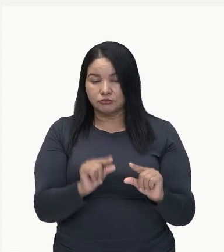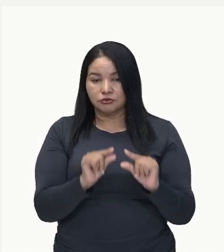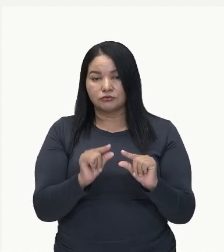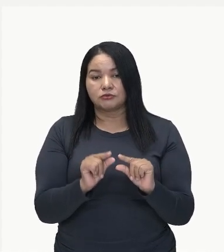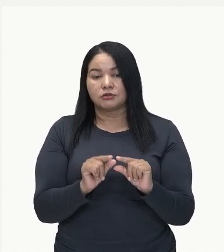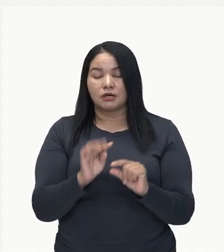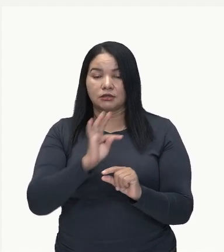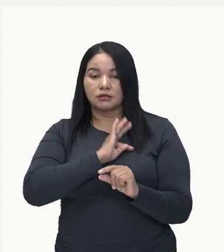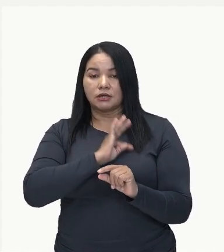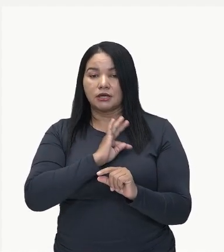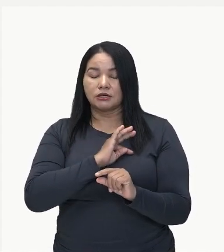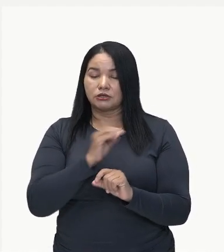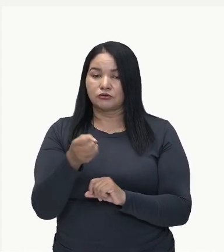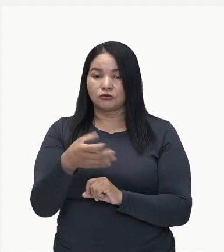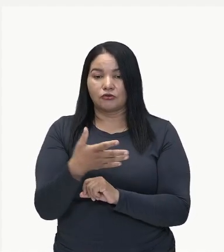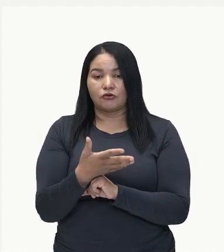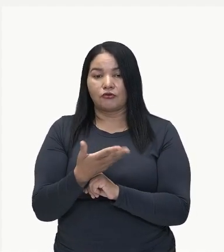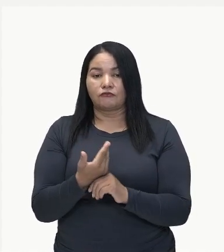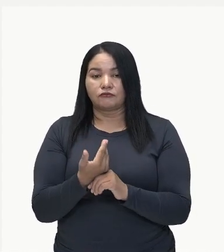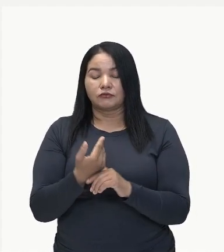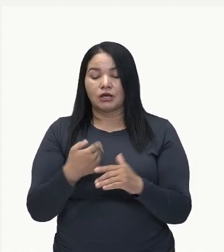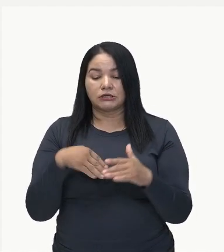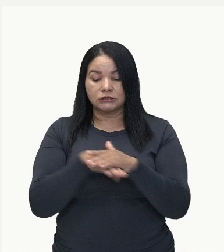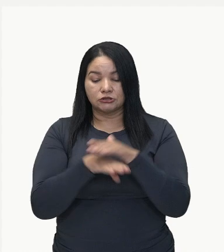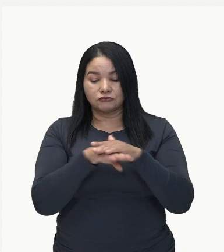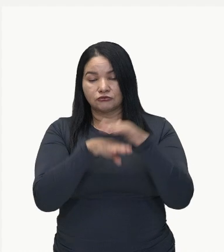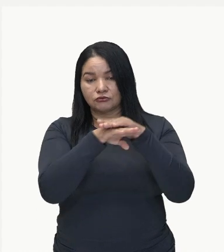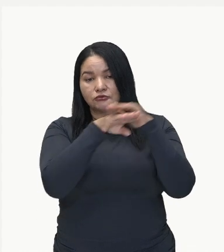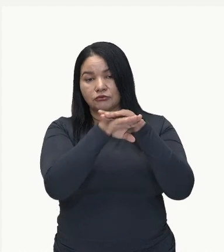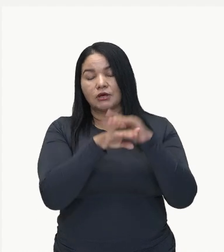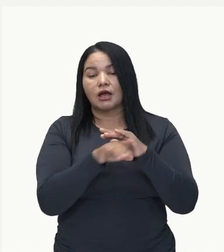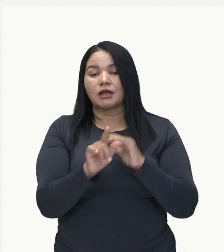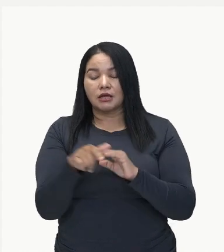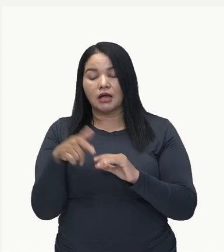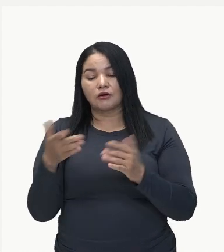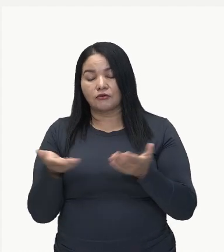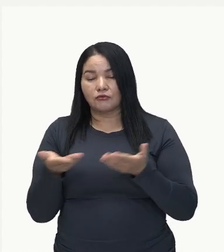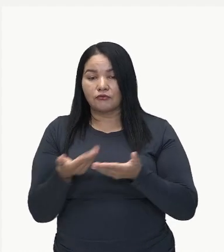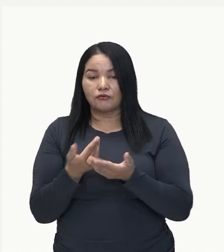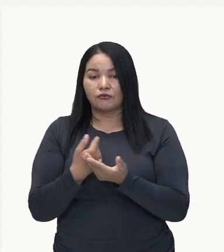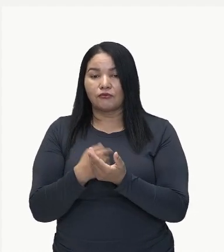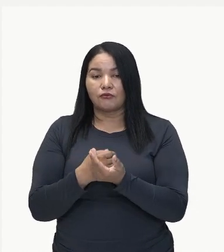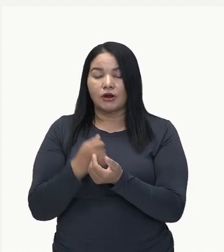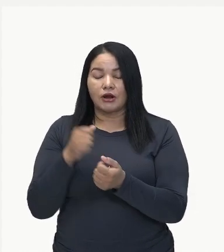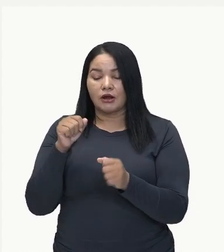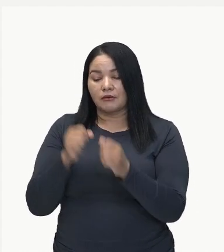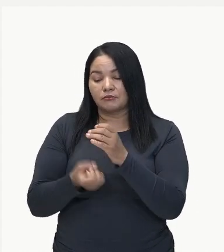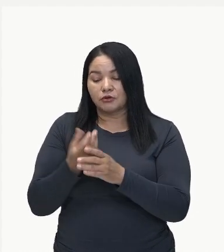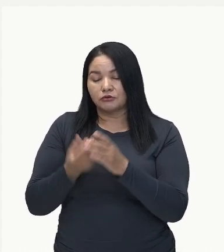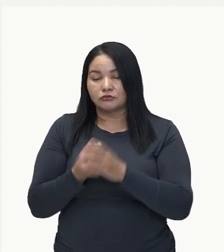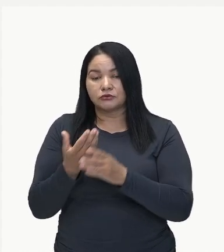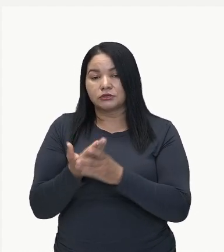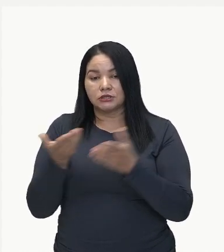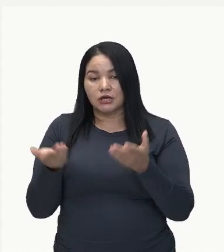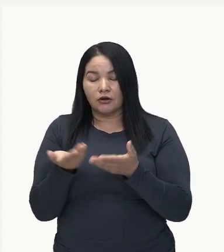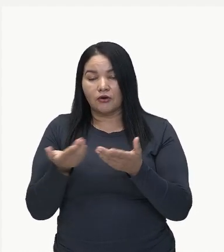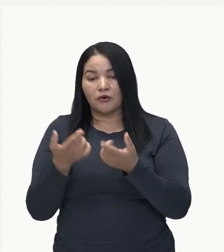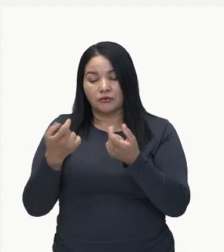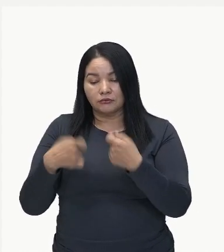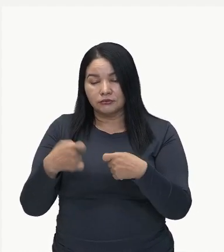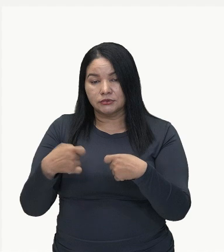já não colocava estoques da sua produção. Ela vai passar a produzir apenas aquilo que a demanda